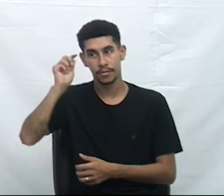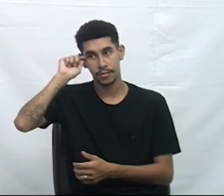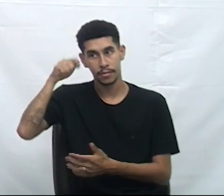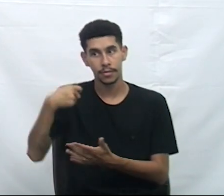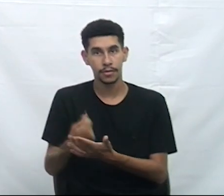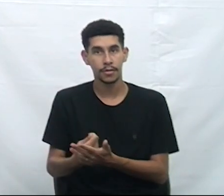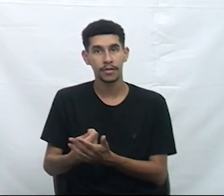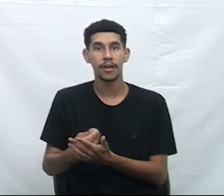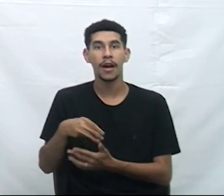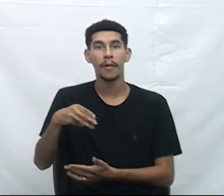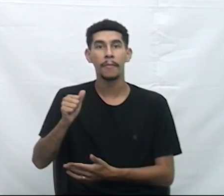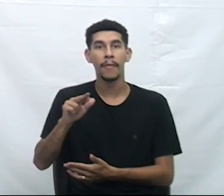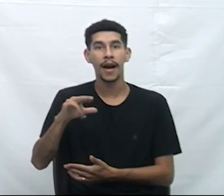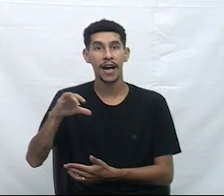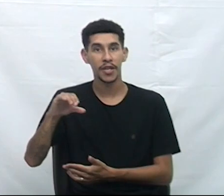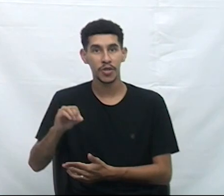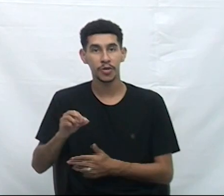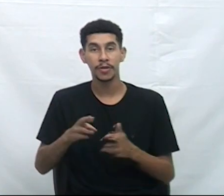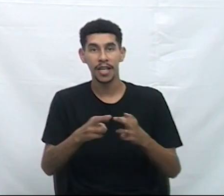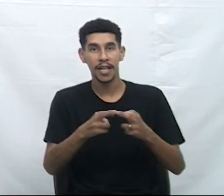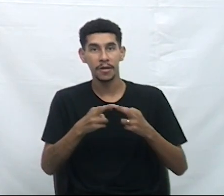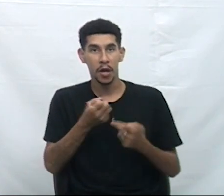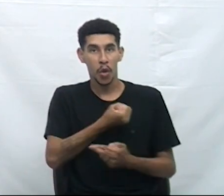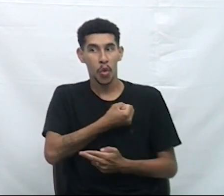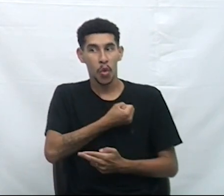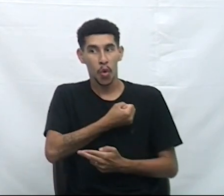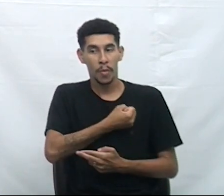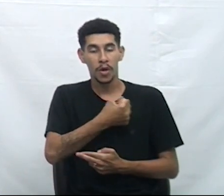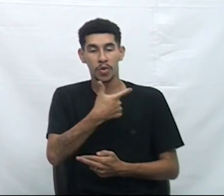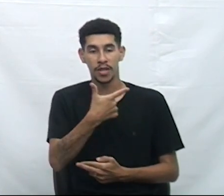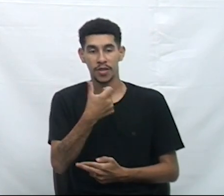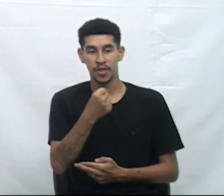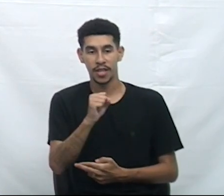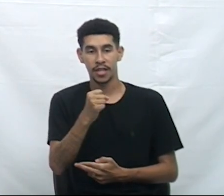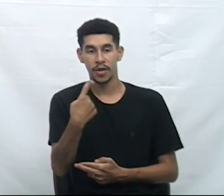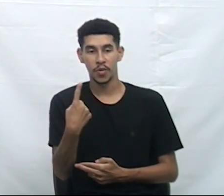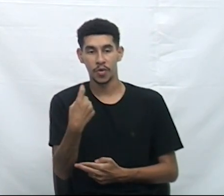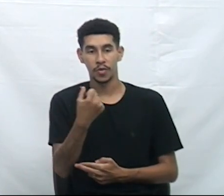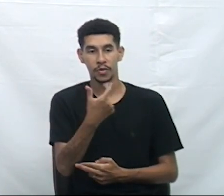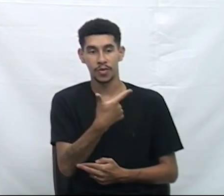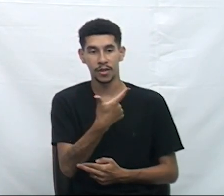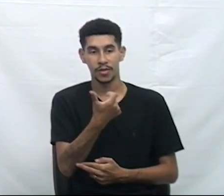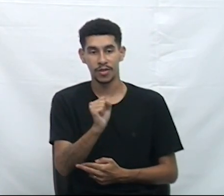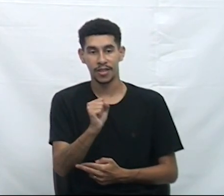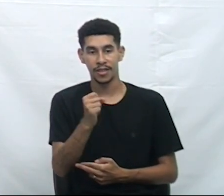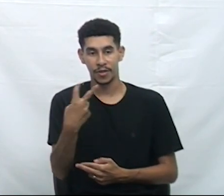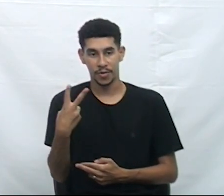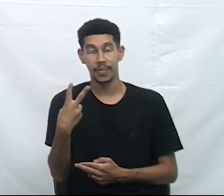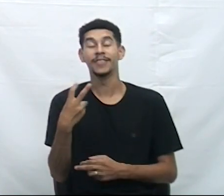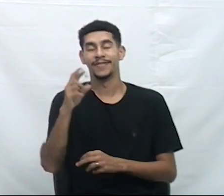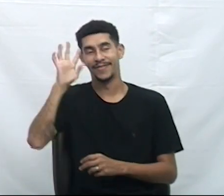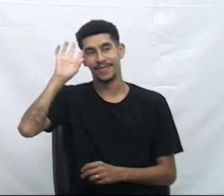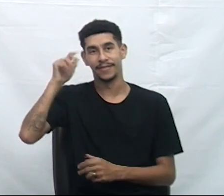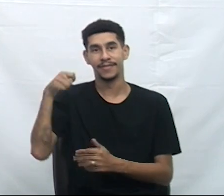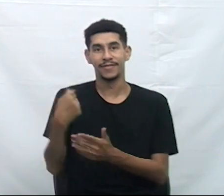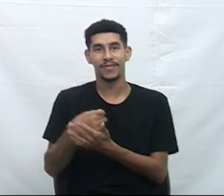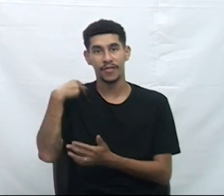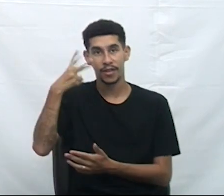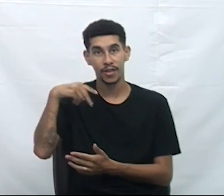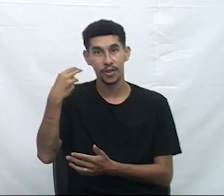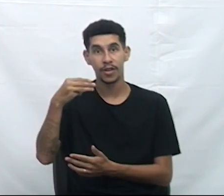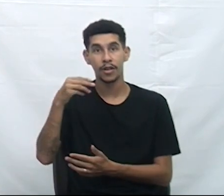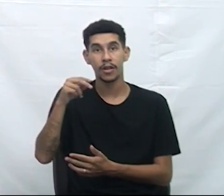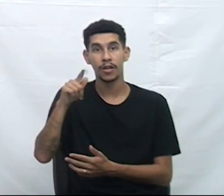Luz. Requerimentos números 281 e 282, de autoria do vereador Giovanna